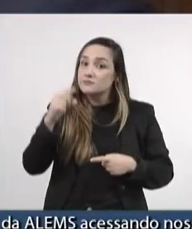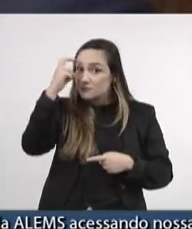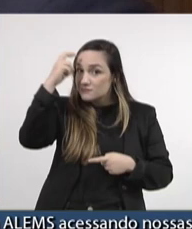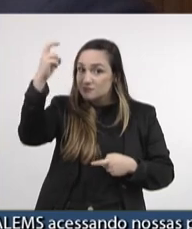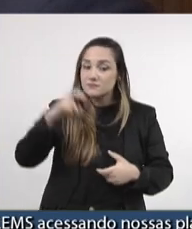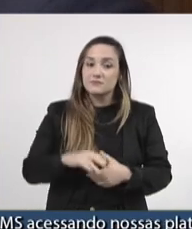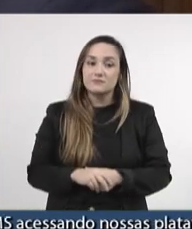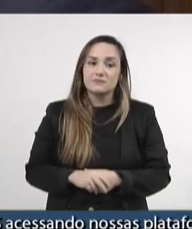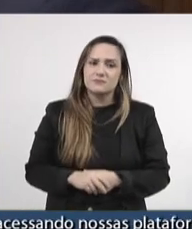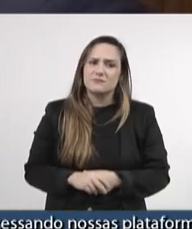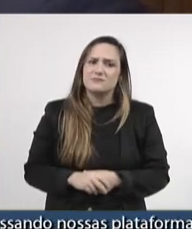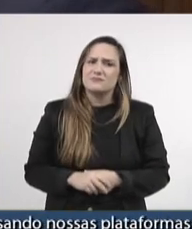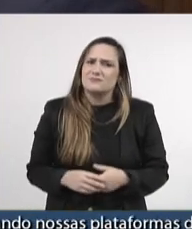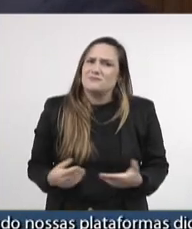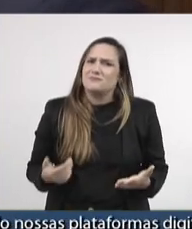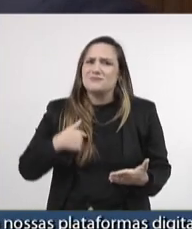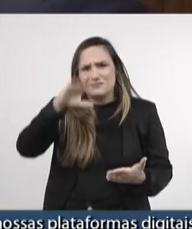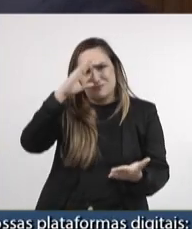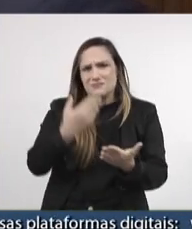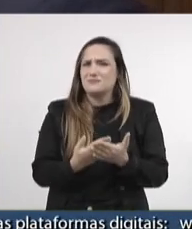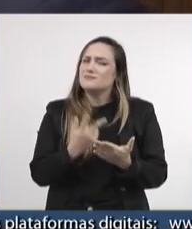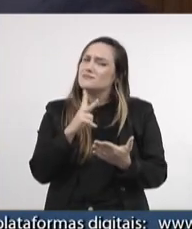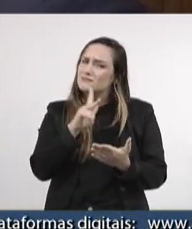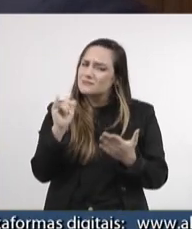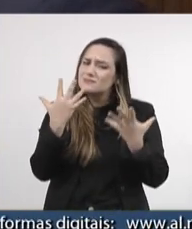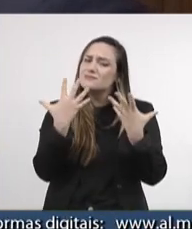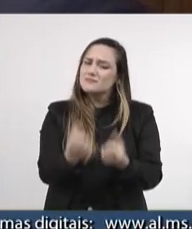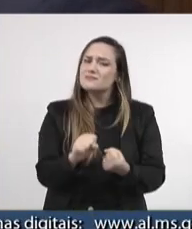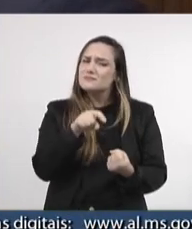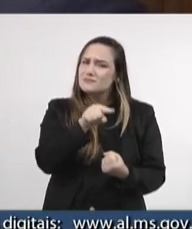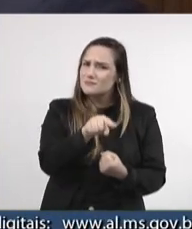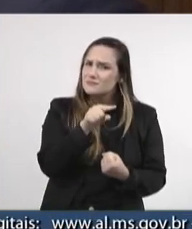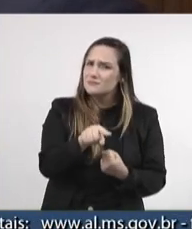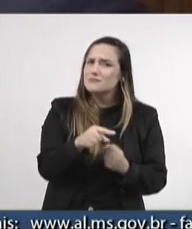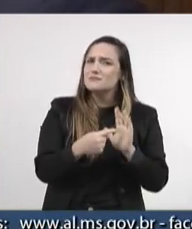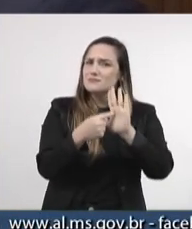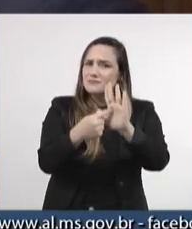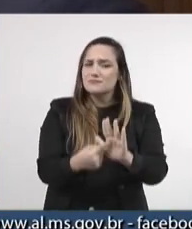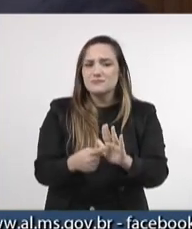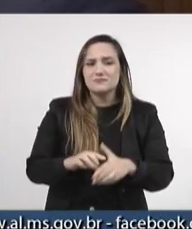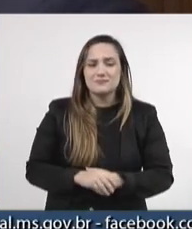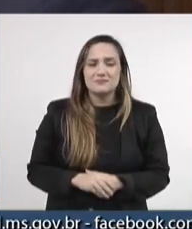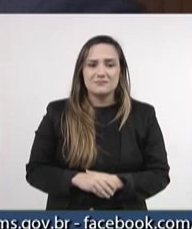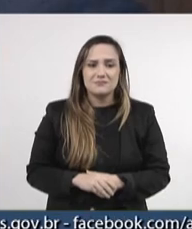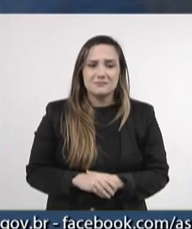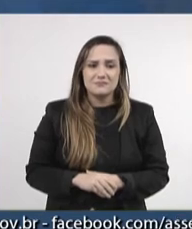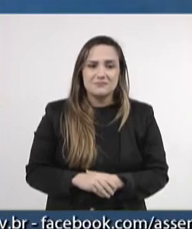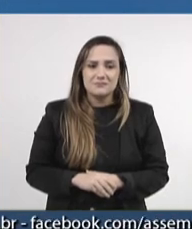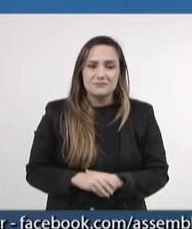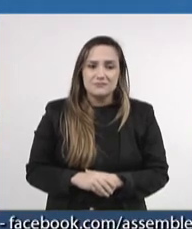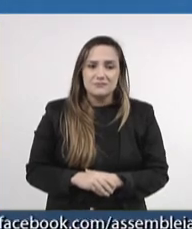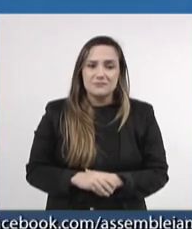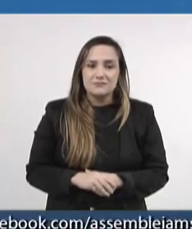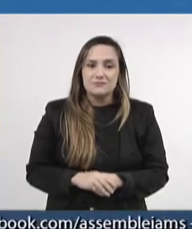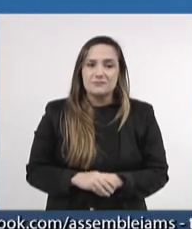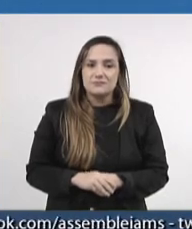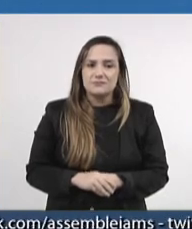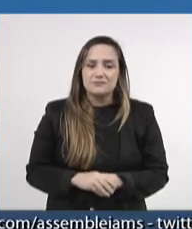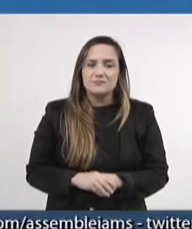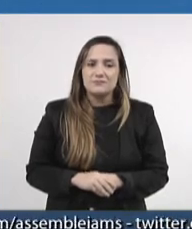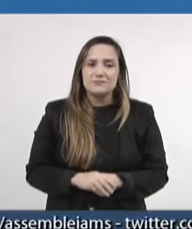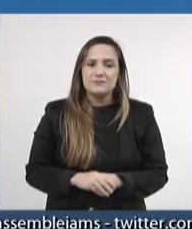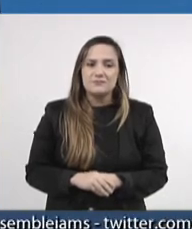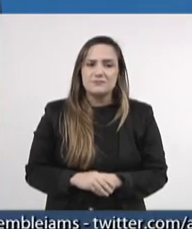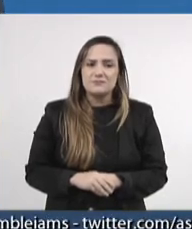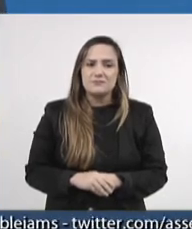eu não acredito que ele vai aceitar um tipo de coisa no nosso Estado. E tem que acabar com esse